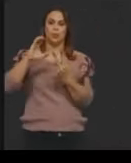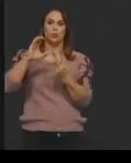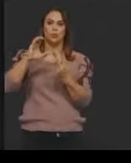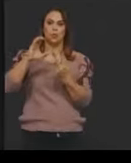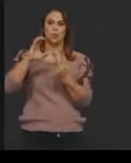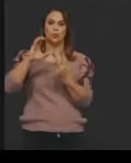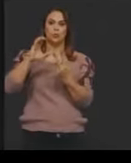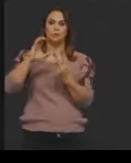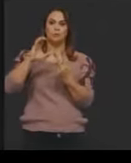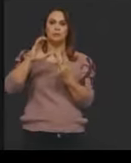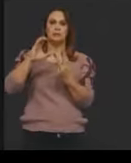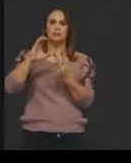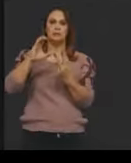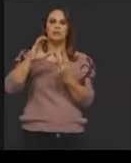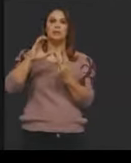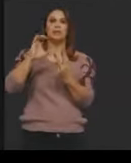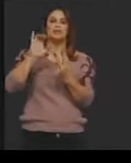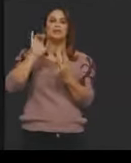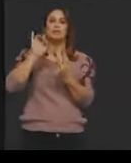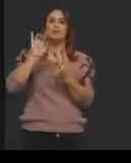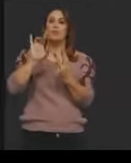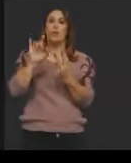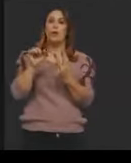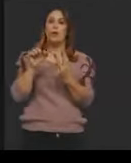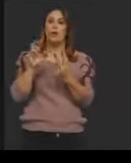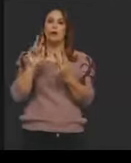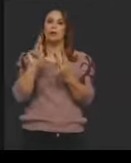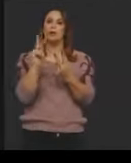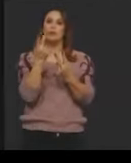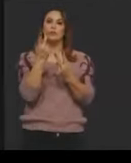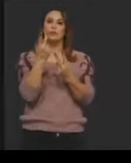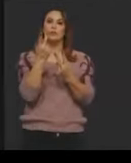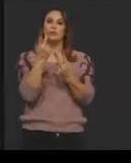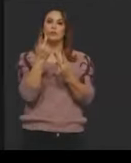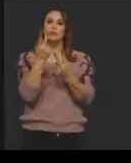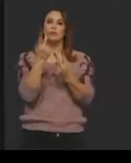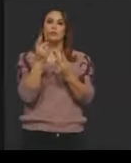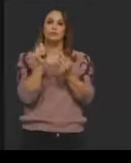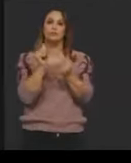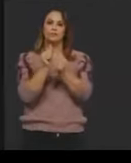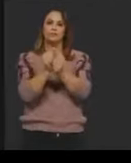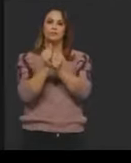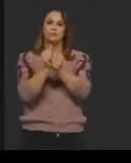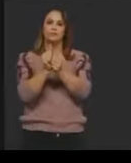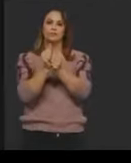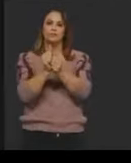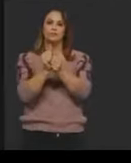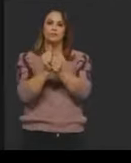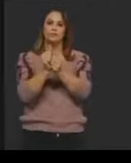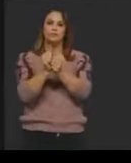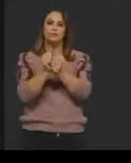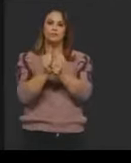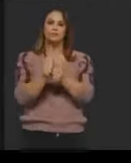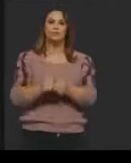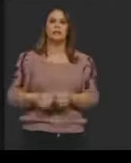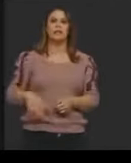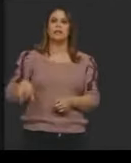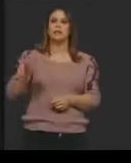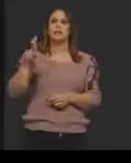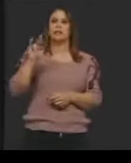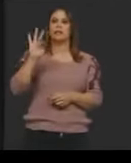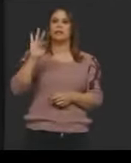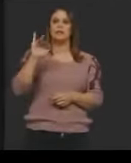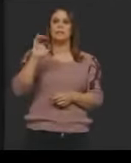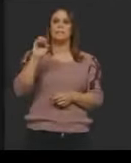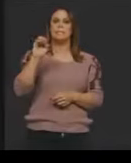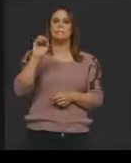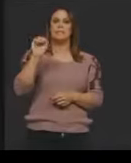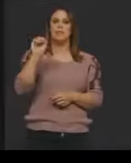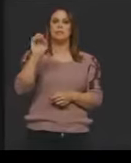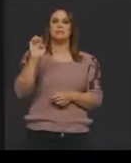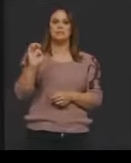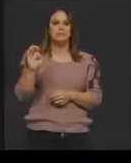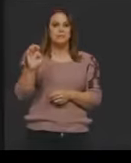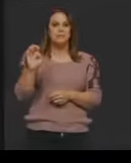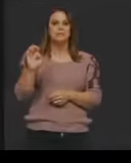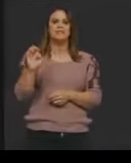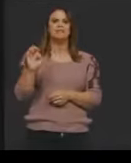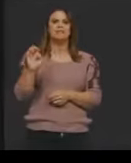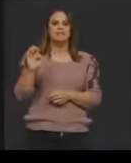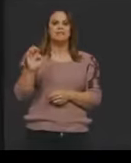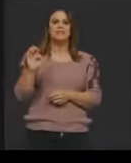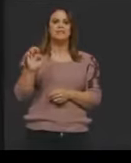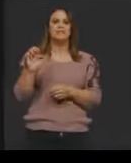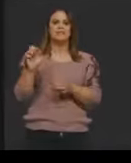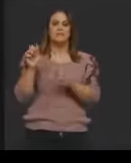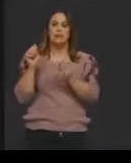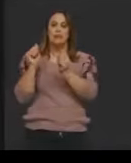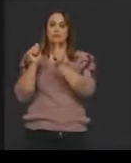hidrogênio. Na ribose, ela vai estar com o grupo hidroxila, OH. Por isso, então, que é uma desoxirribose.